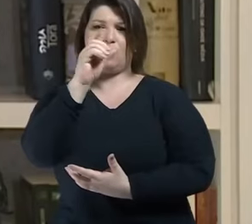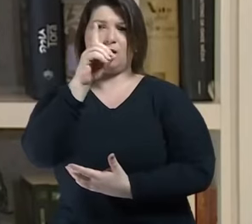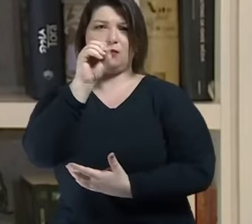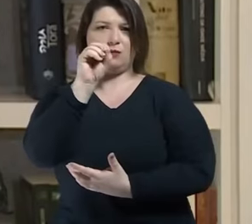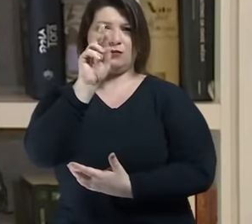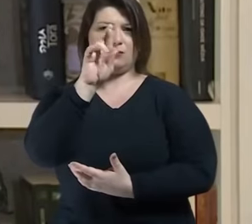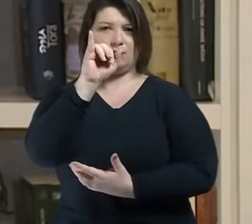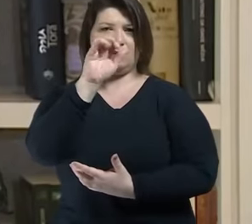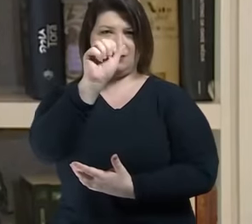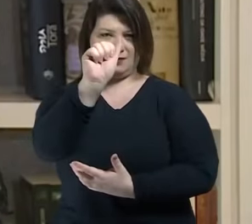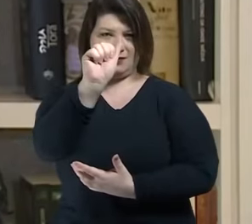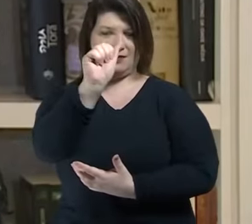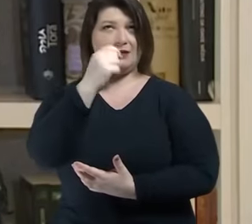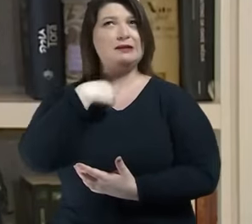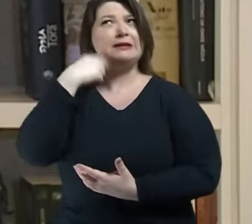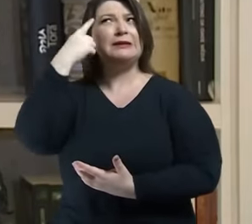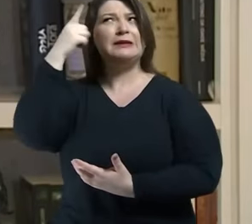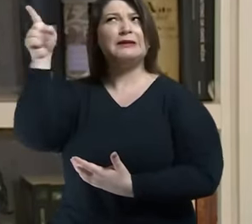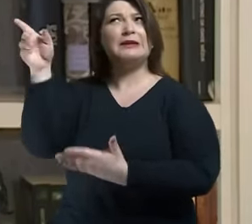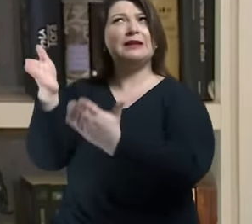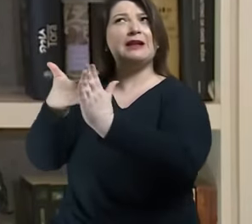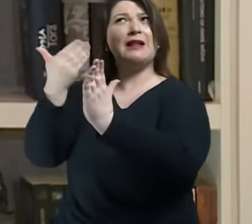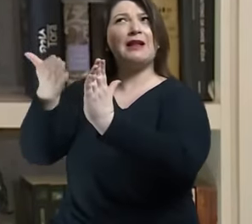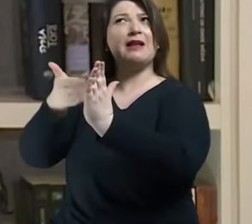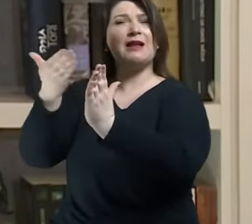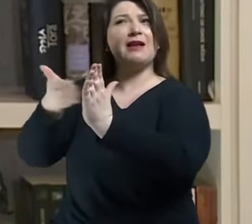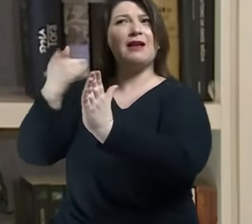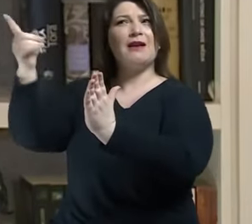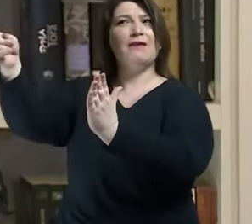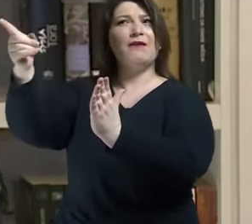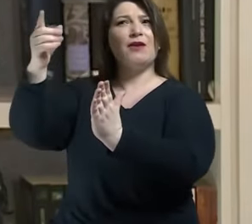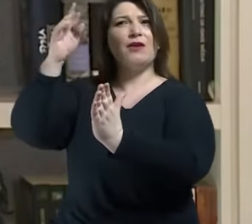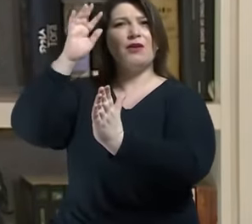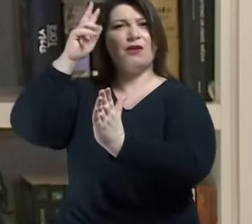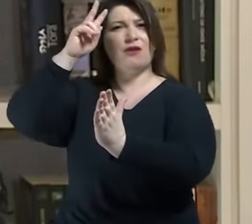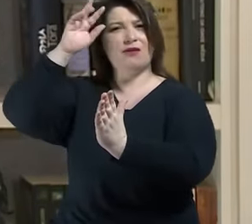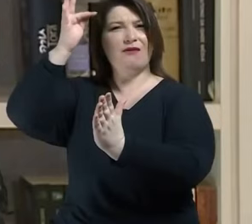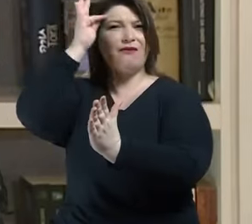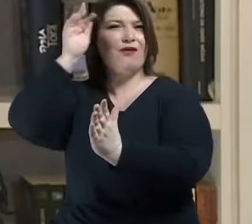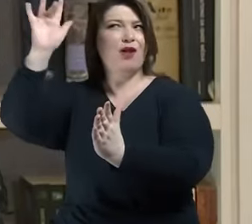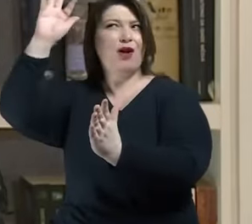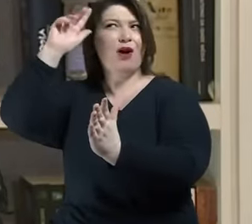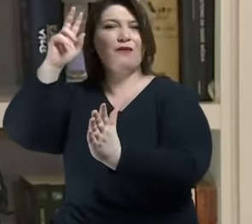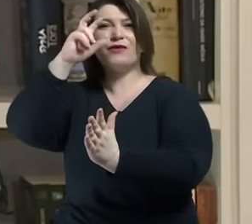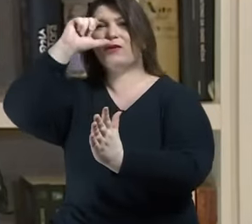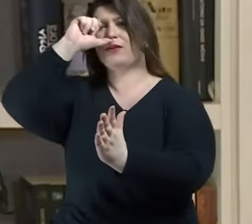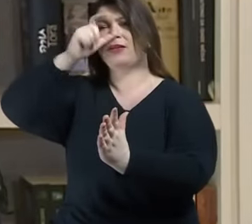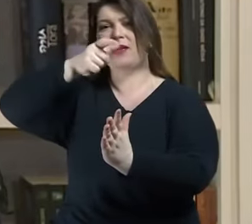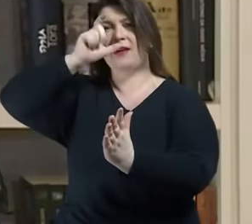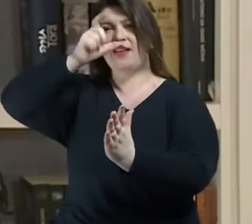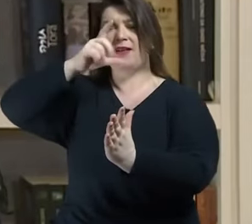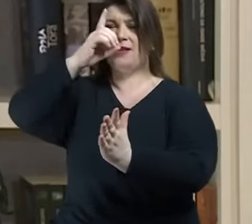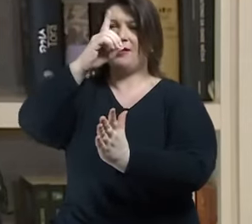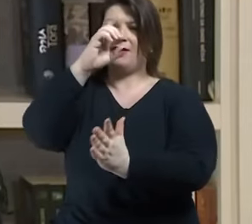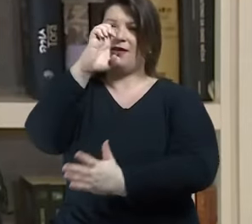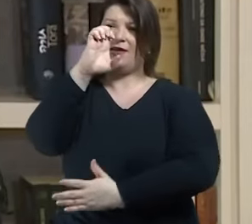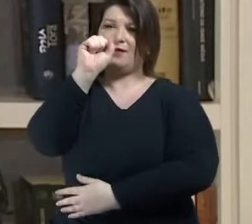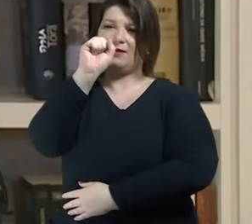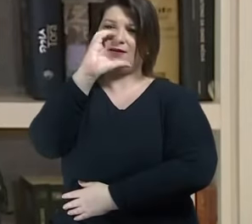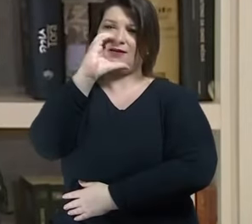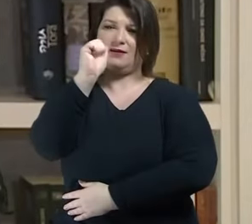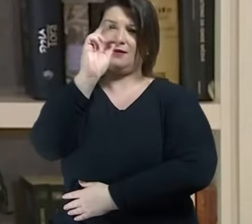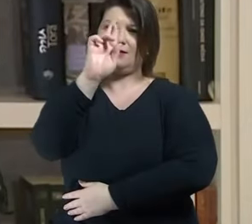jovem Descartes, de um Descartes de 23 anos aproximadamente, soldado em tropa quase voluntário.